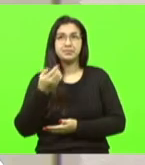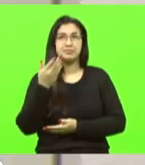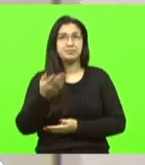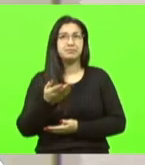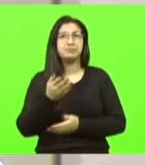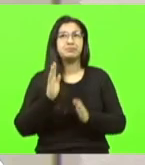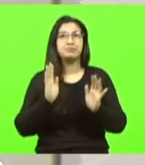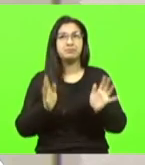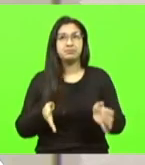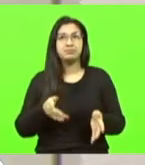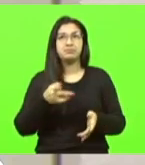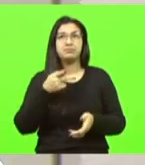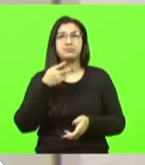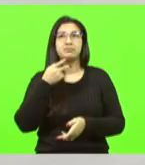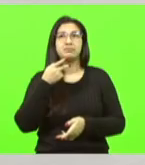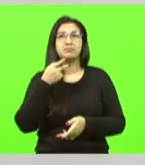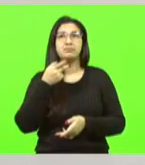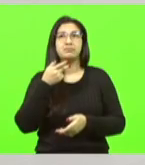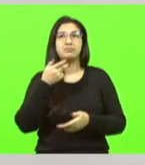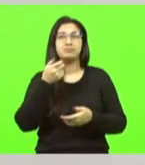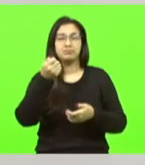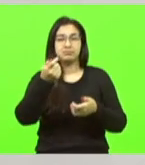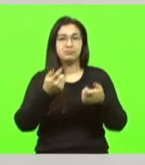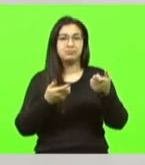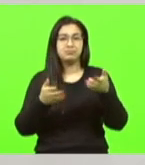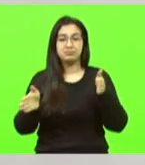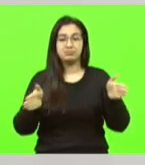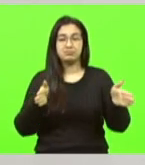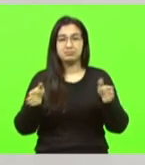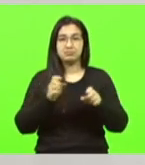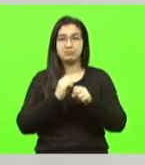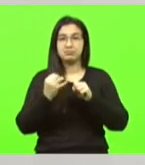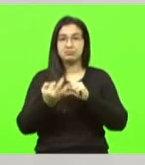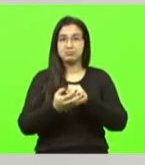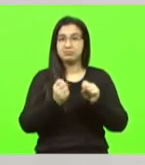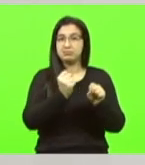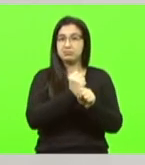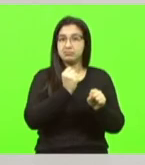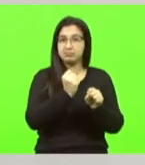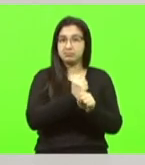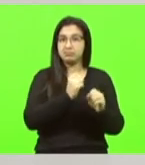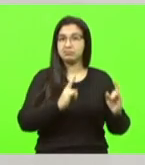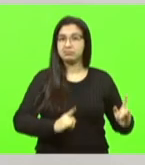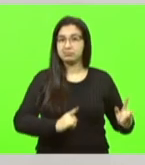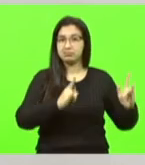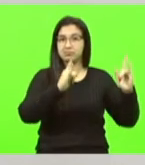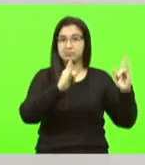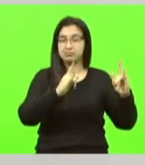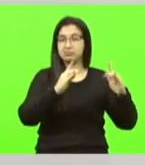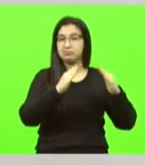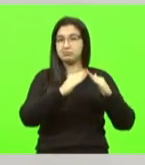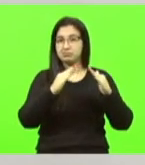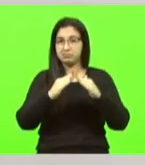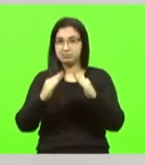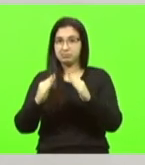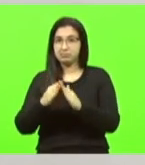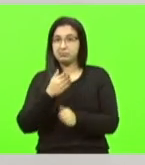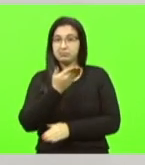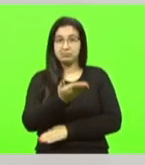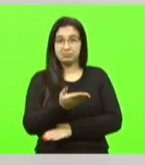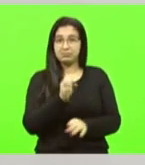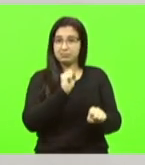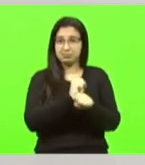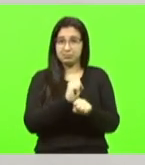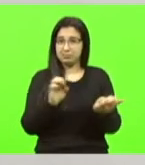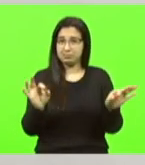mesmo no período de pandemia a construção civil foi uma das dos únicos setores talvez que não tenha parado a